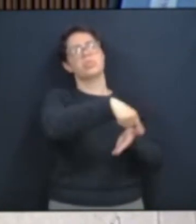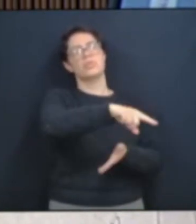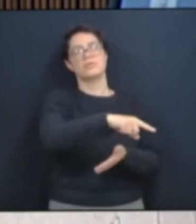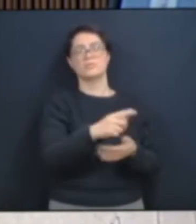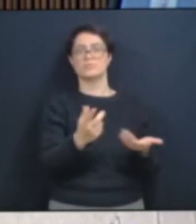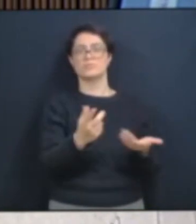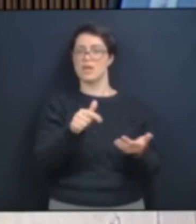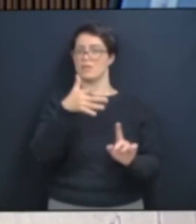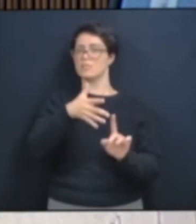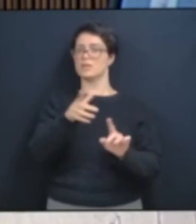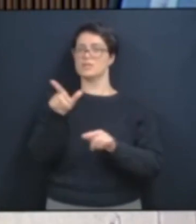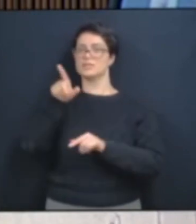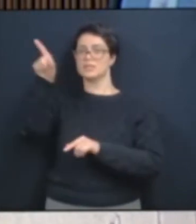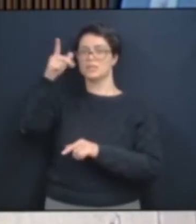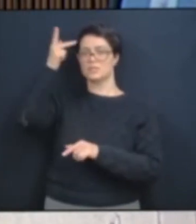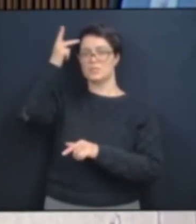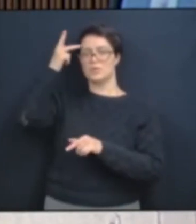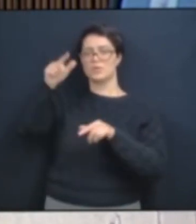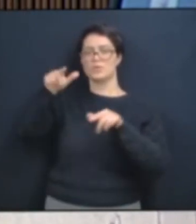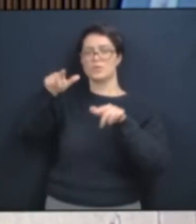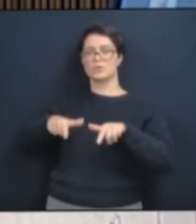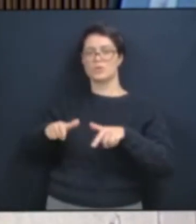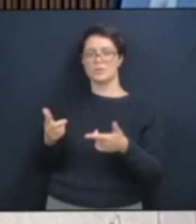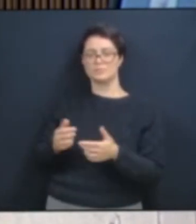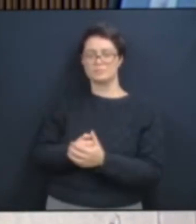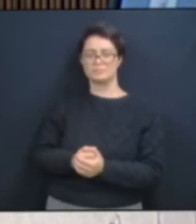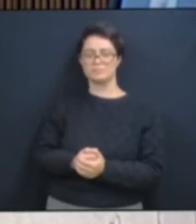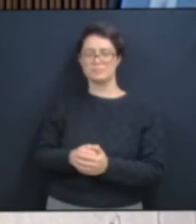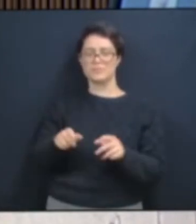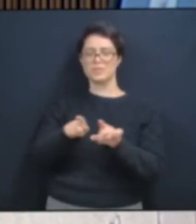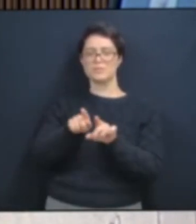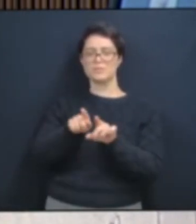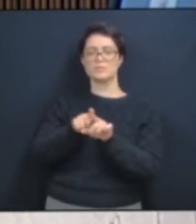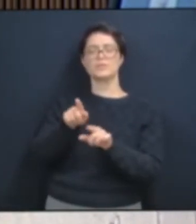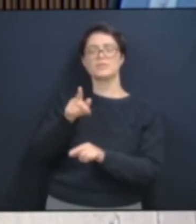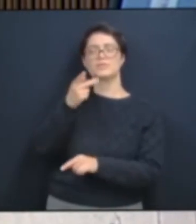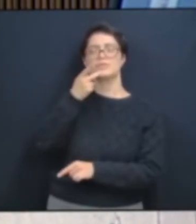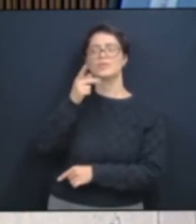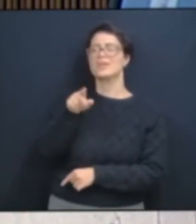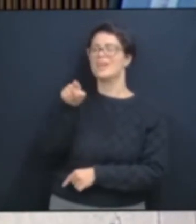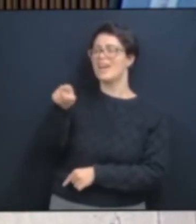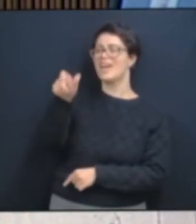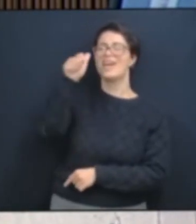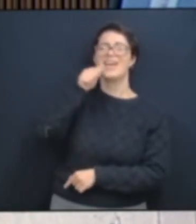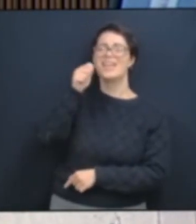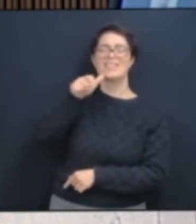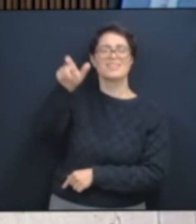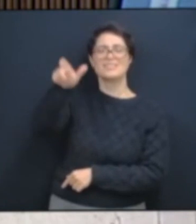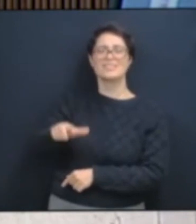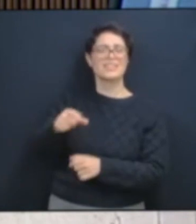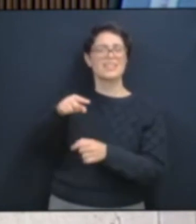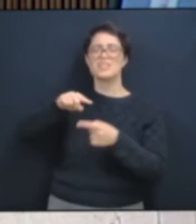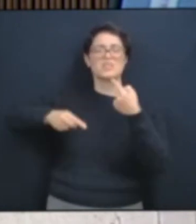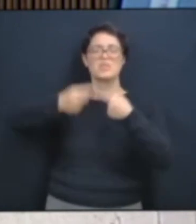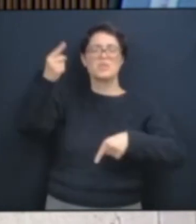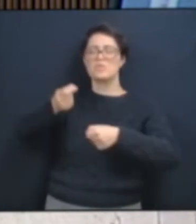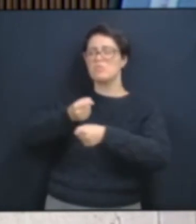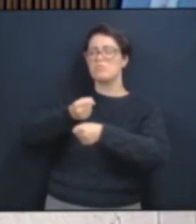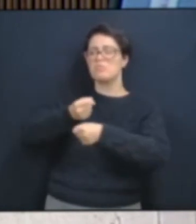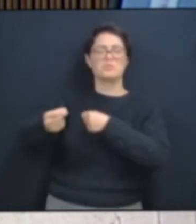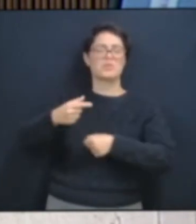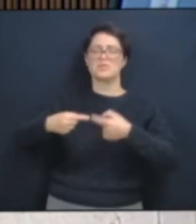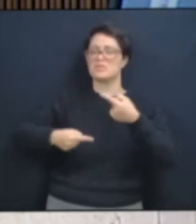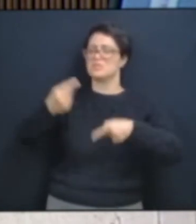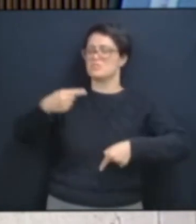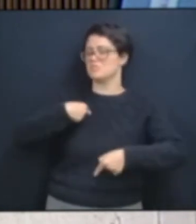Ela não merece ser estrupada, porque ela é muito ruim, porque ela é muito feia. Não faz meu gênero,